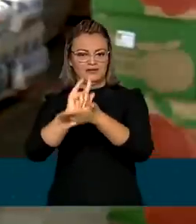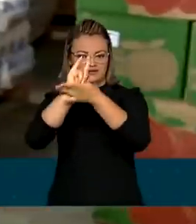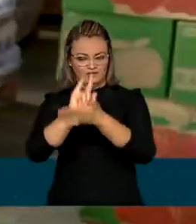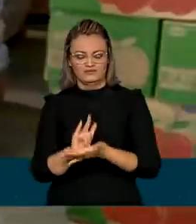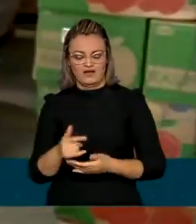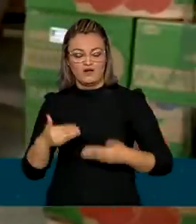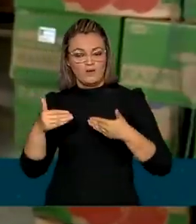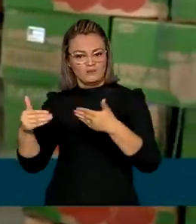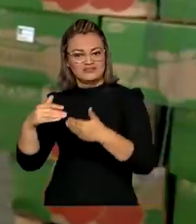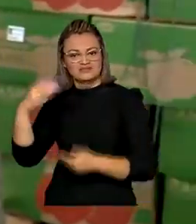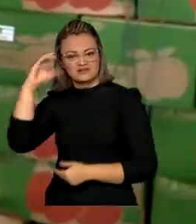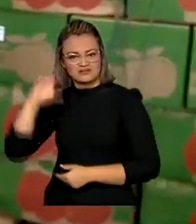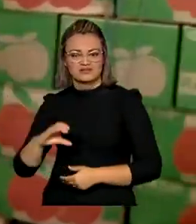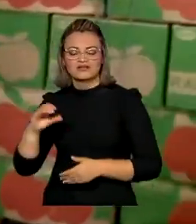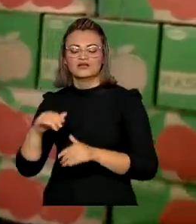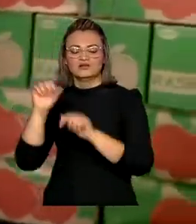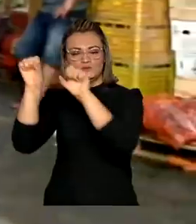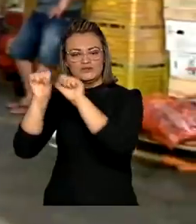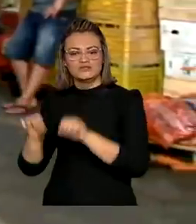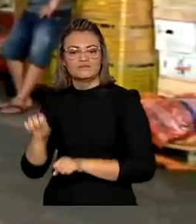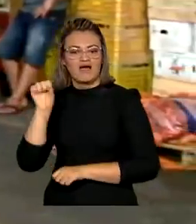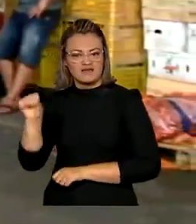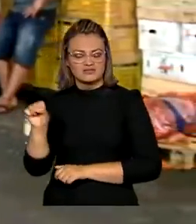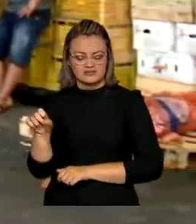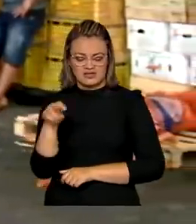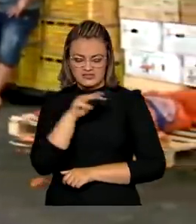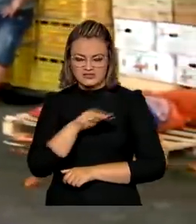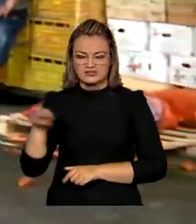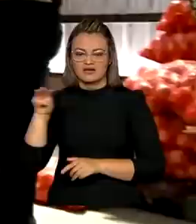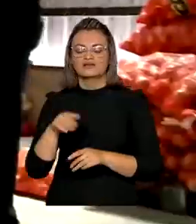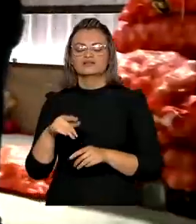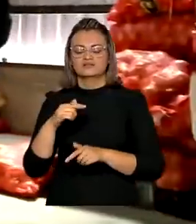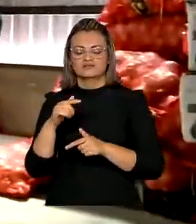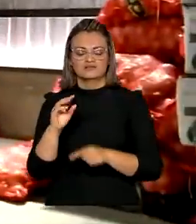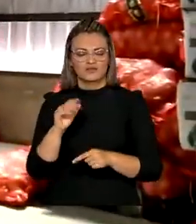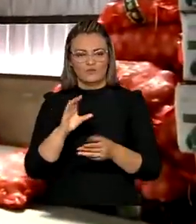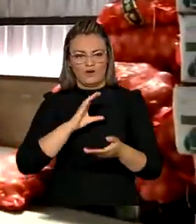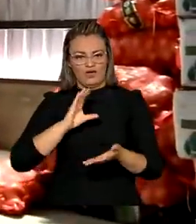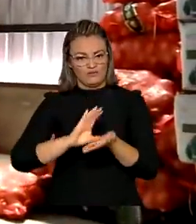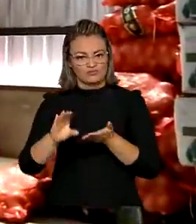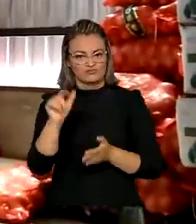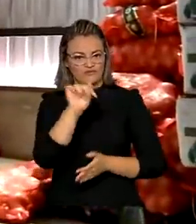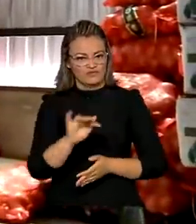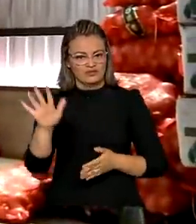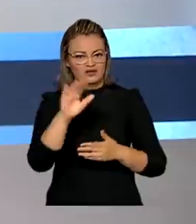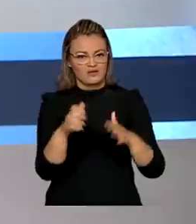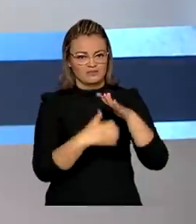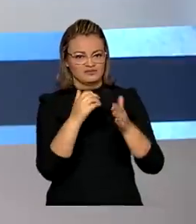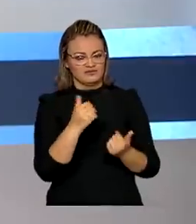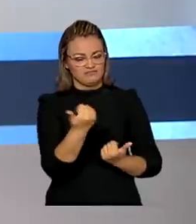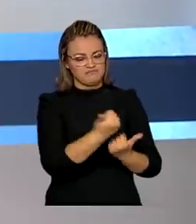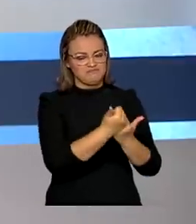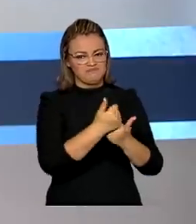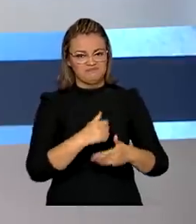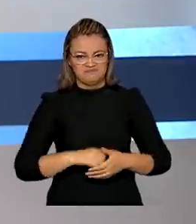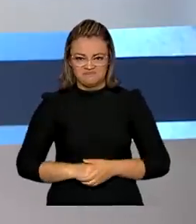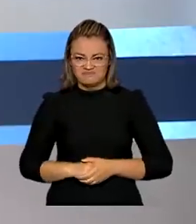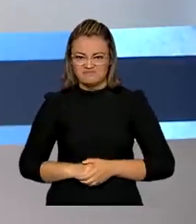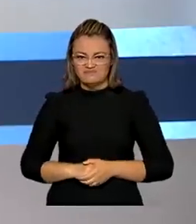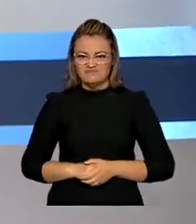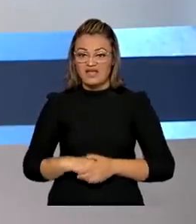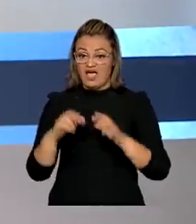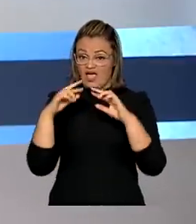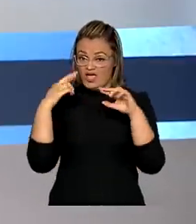da Cidadania e o Sistema S, que funciona a partir de recursos do governo federal e do empresariado. Em